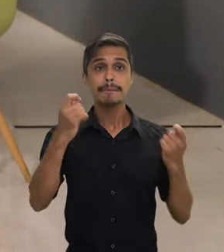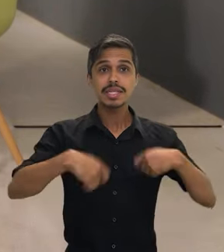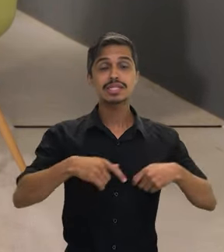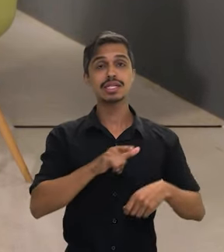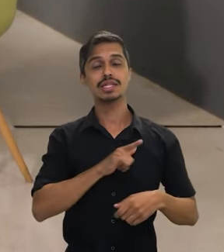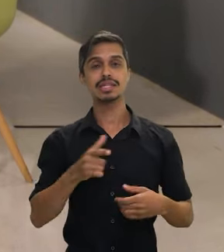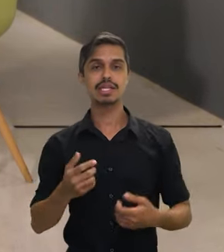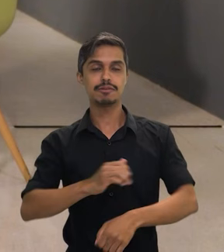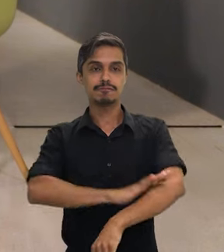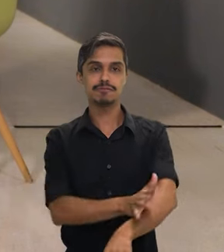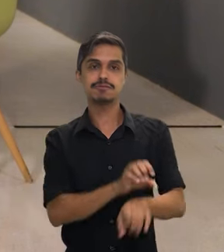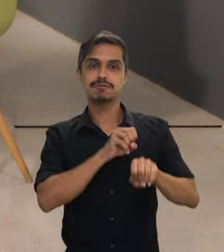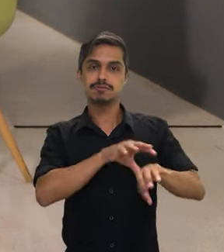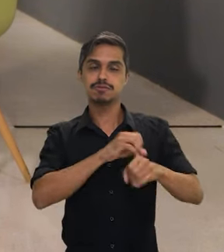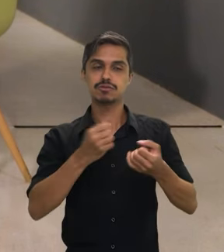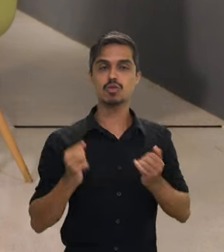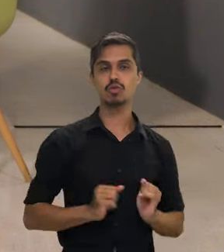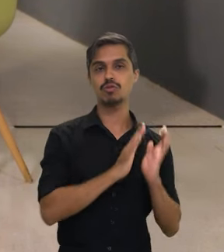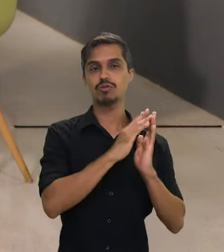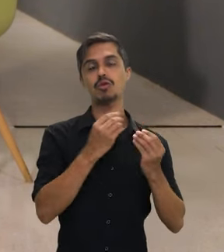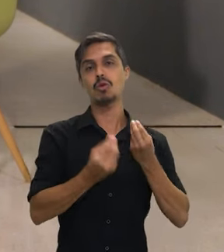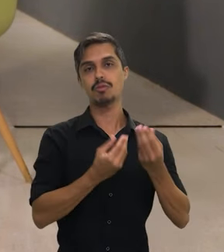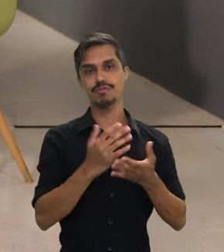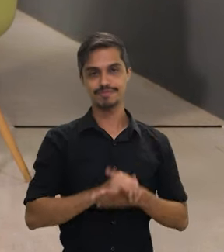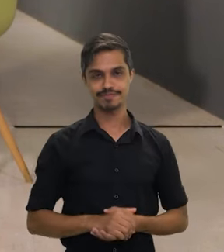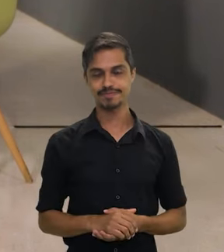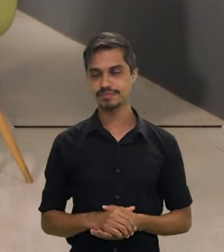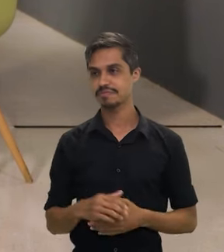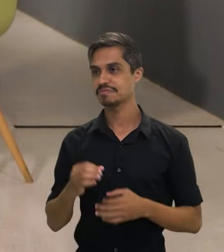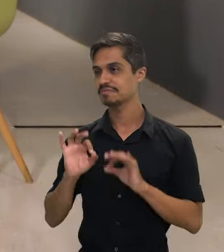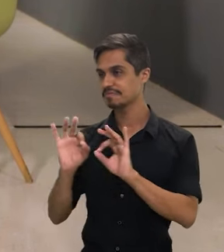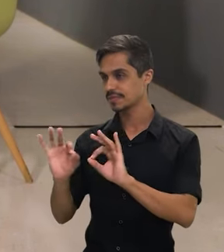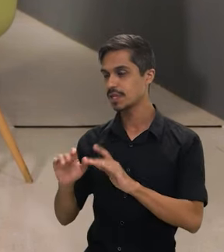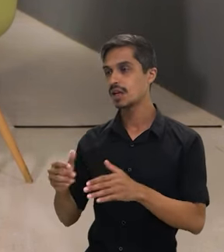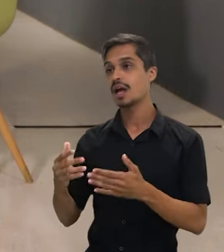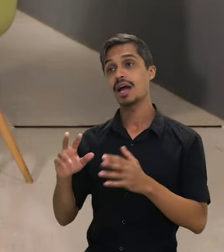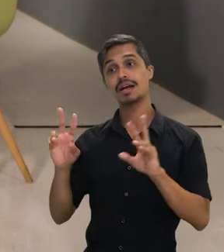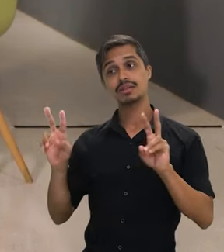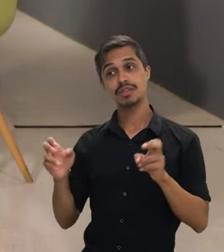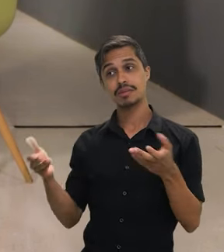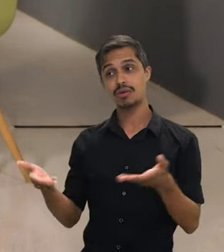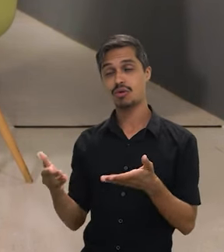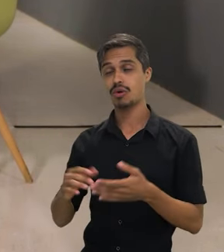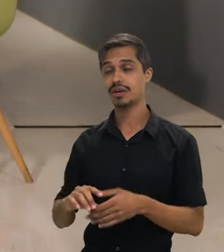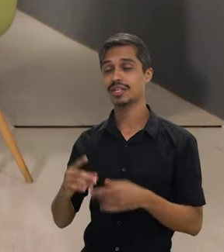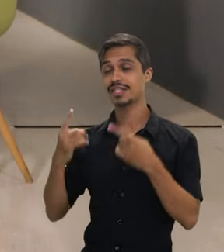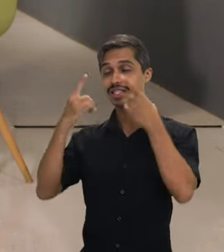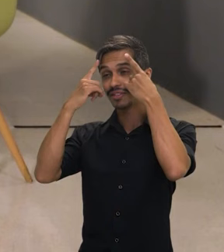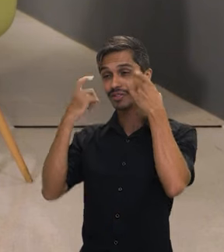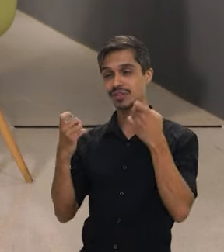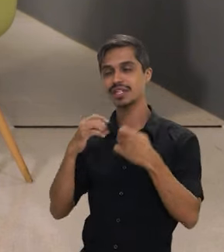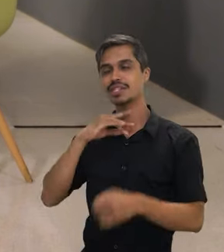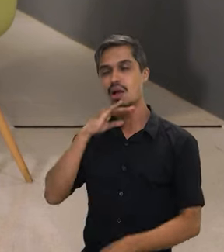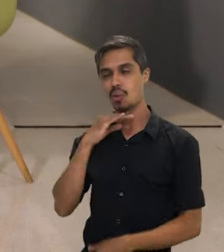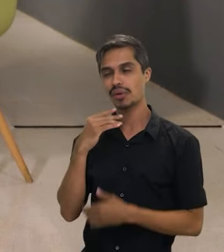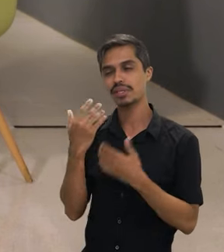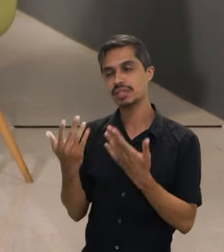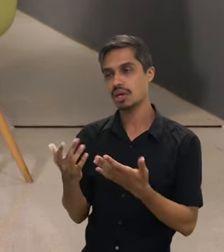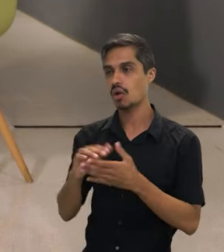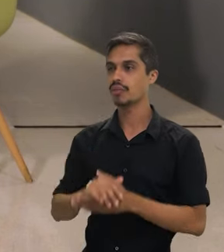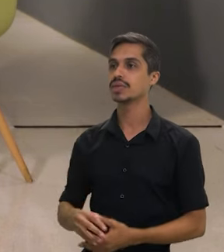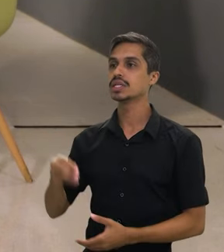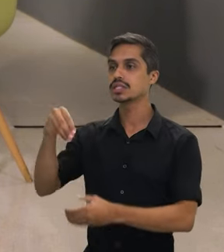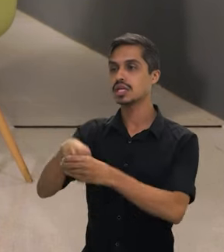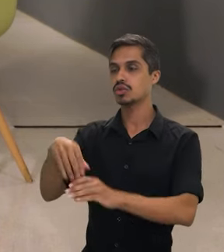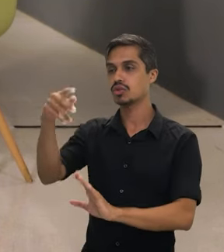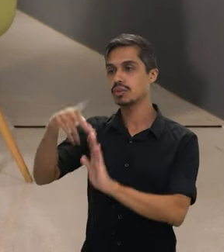educação antirracista? Maravilha. Agora, ministra, a gente entra num assunto um pouco árido, que é violência, né? Então, dentro do